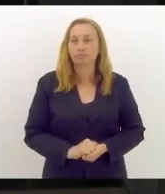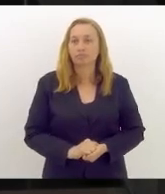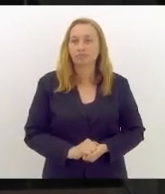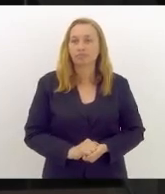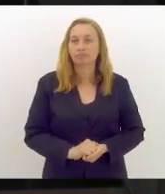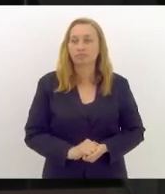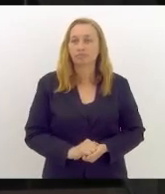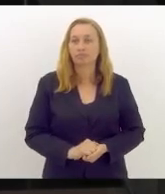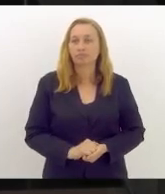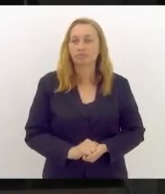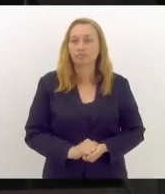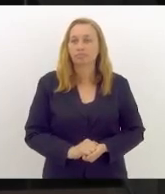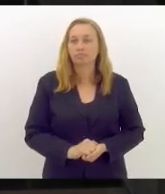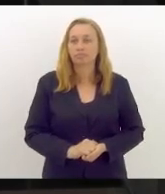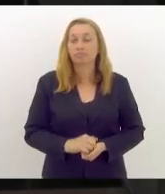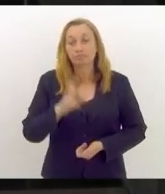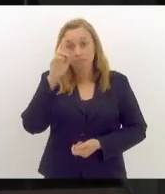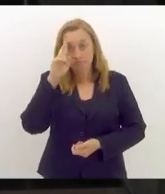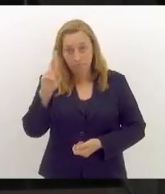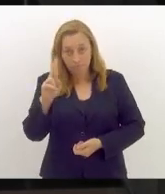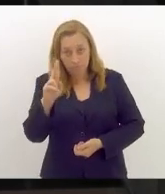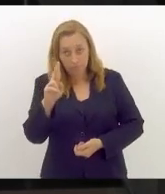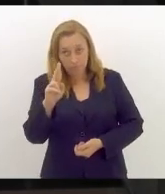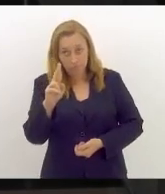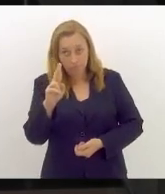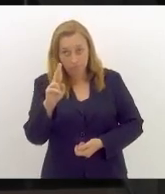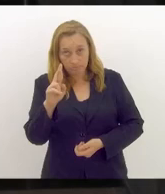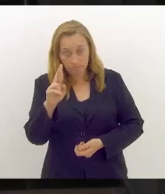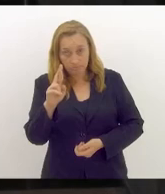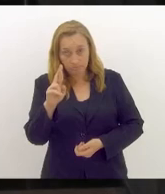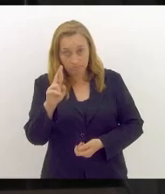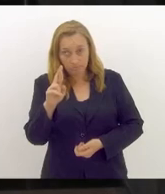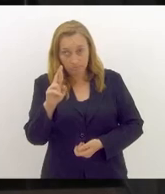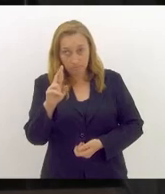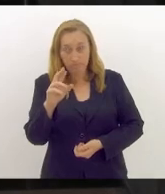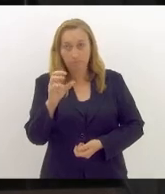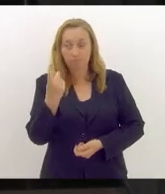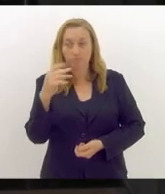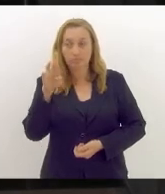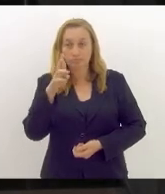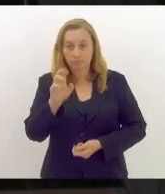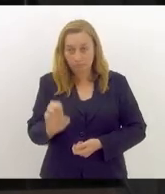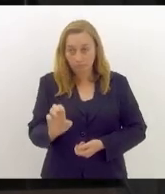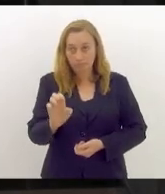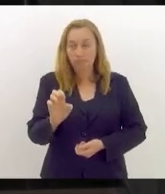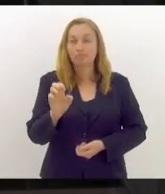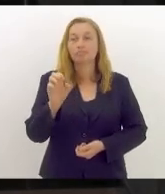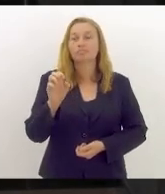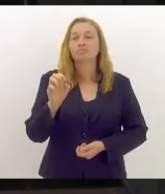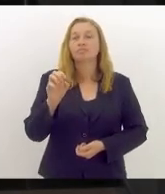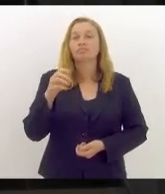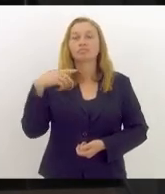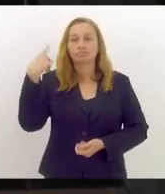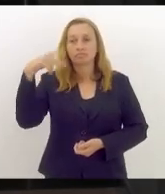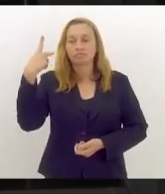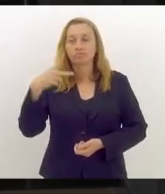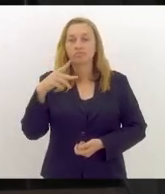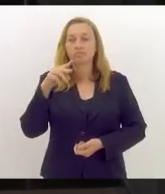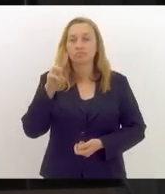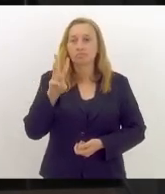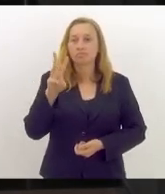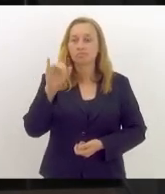o seu xarac lhe precedeu, vereador Ulisses. Ulisses Guimarães teve a